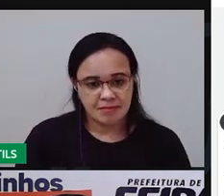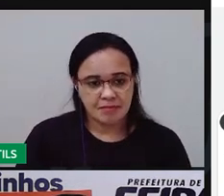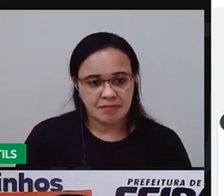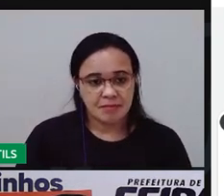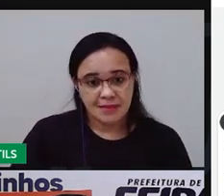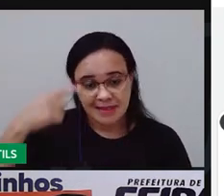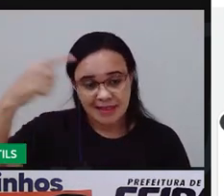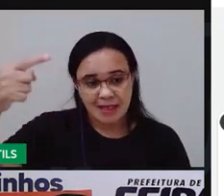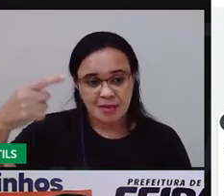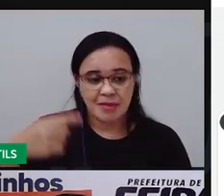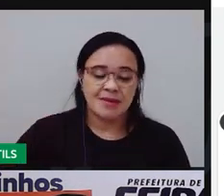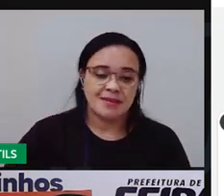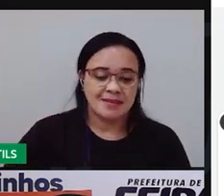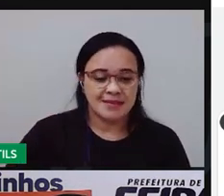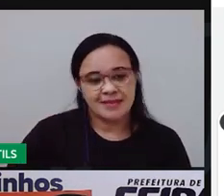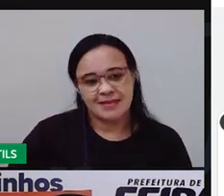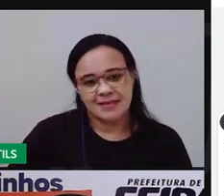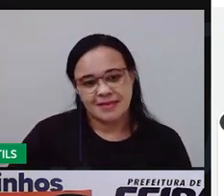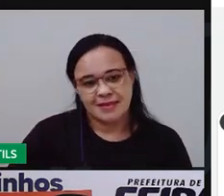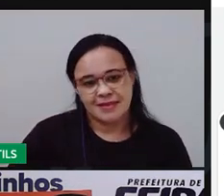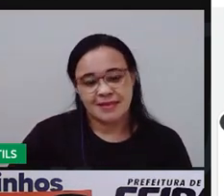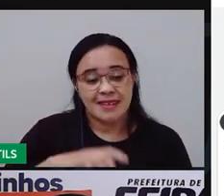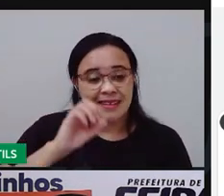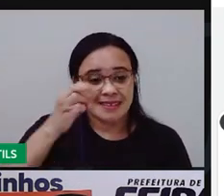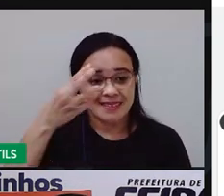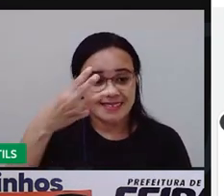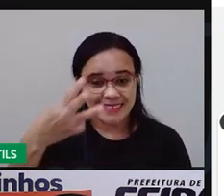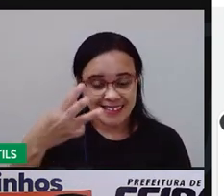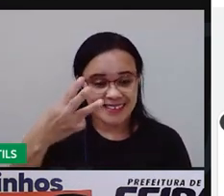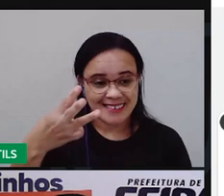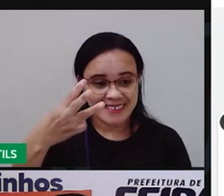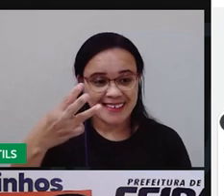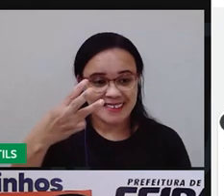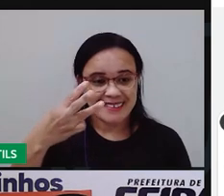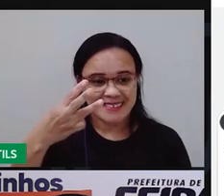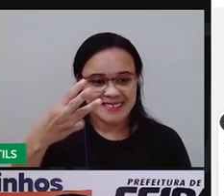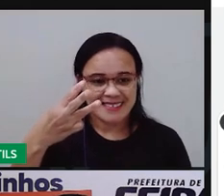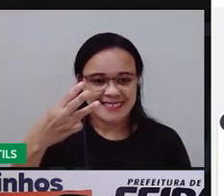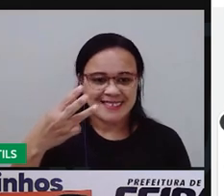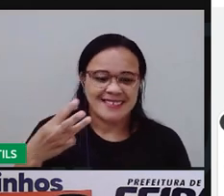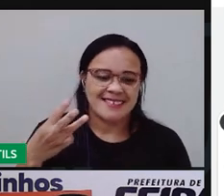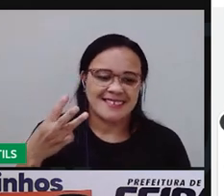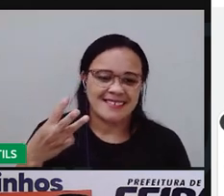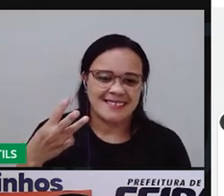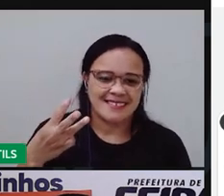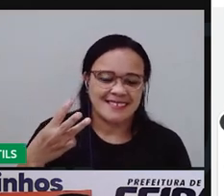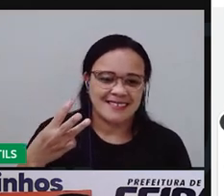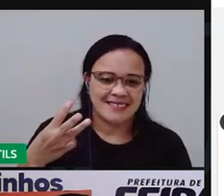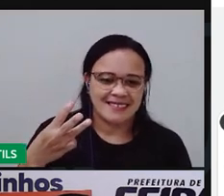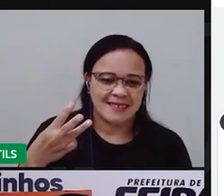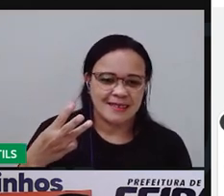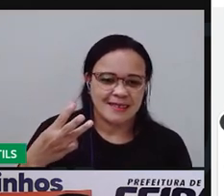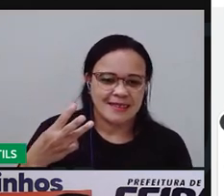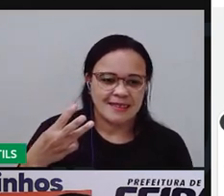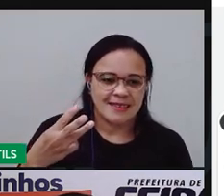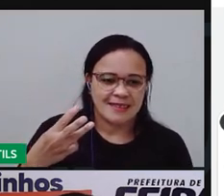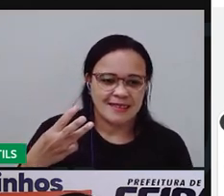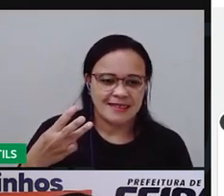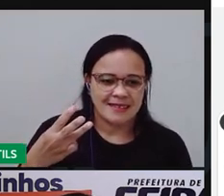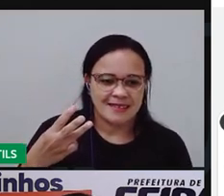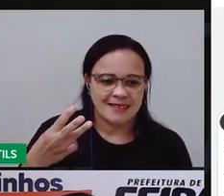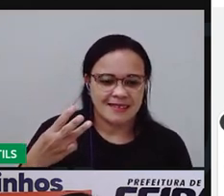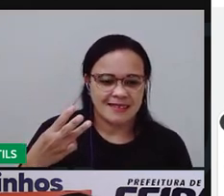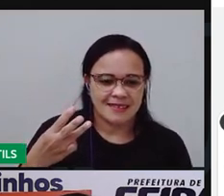E vou fazer aqui o desenho de três cajus aqui embaixo. Que foi a quantidade que ela